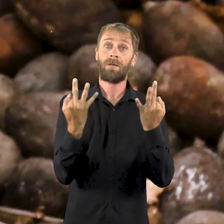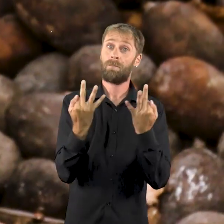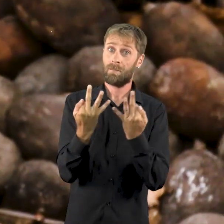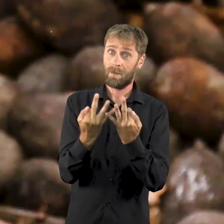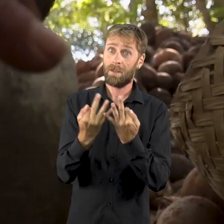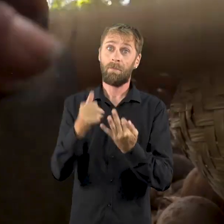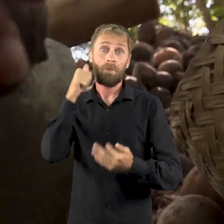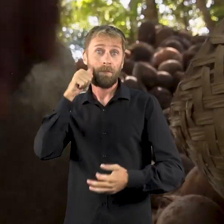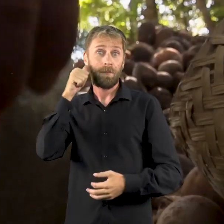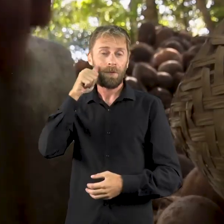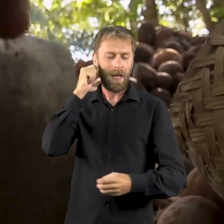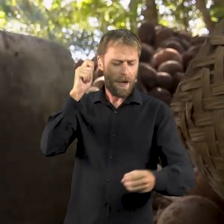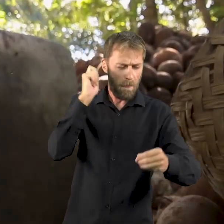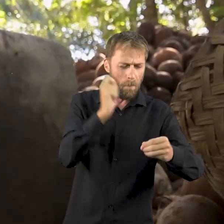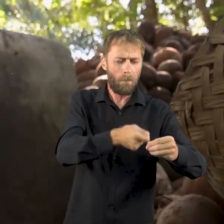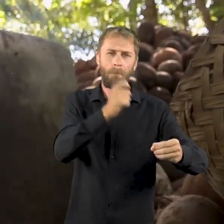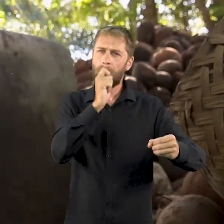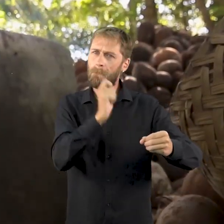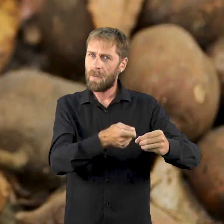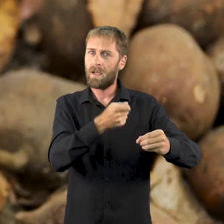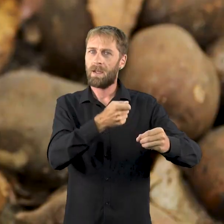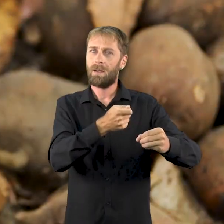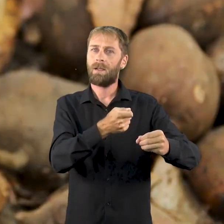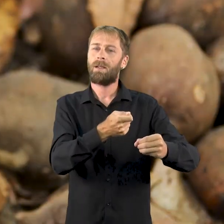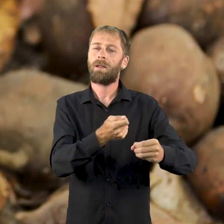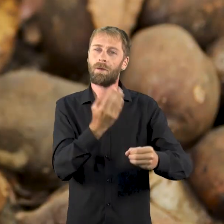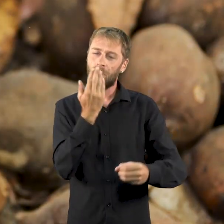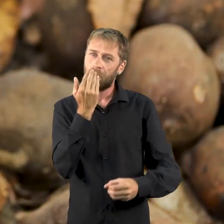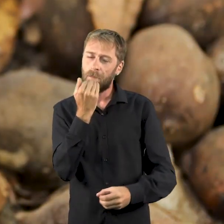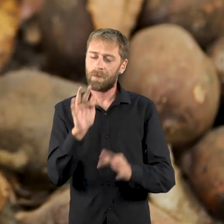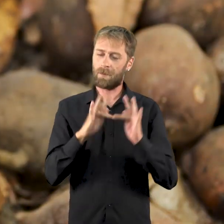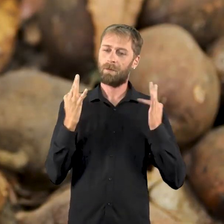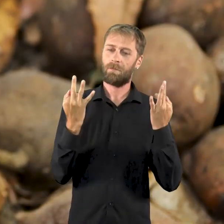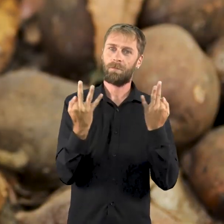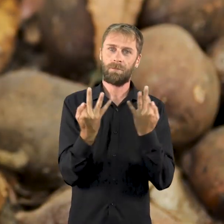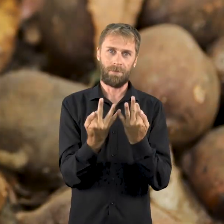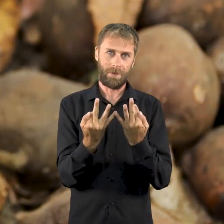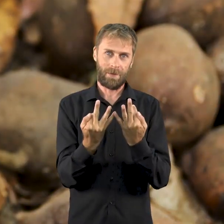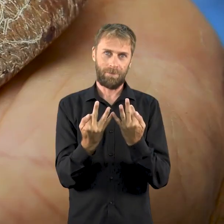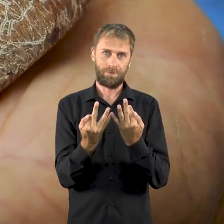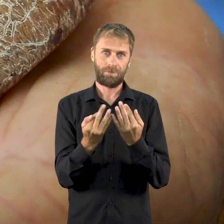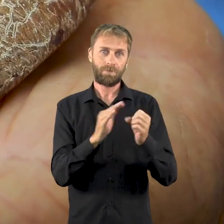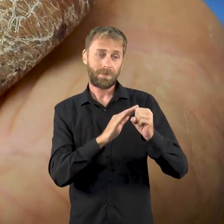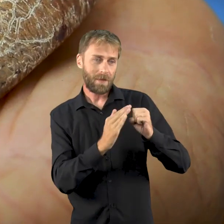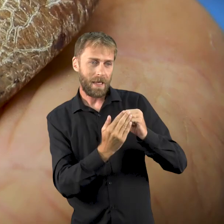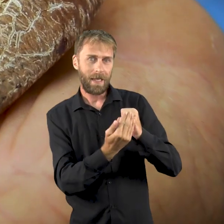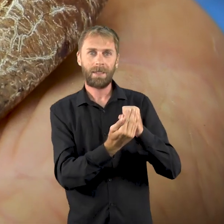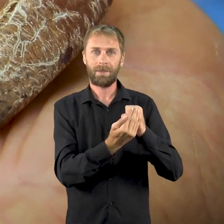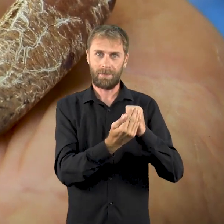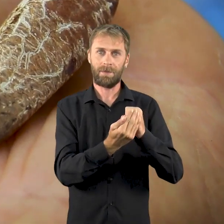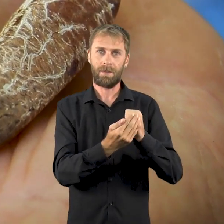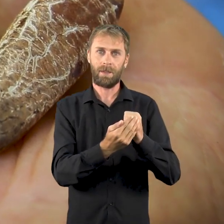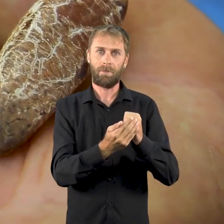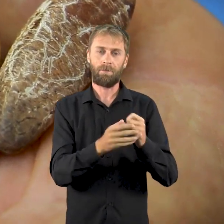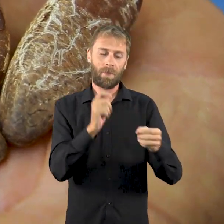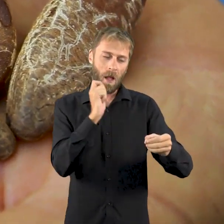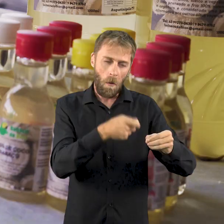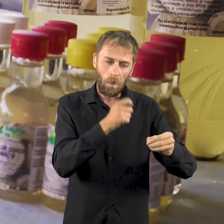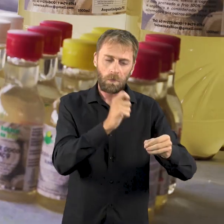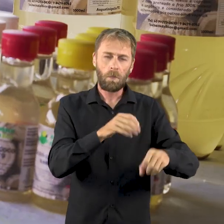quebradeiras de coco, que retiram daqui o sustento da família. A castanha do babassu é um dos produtos